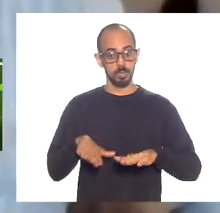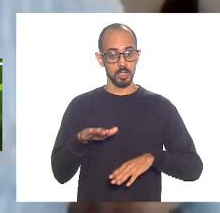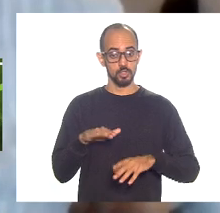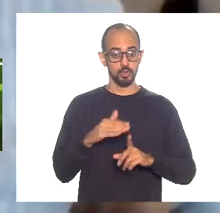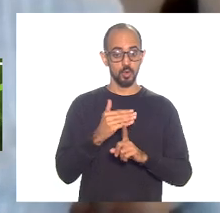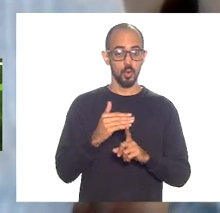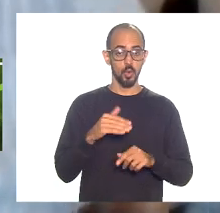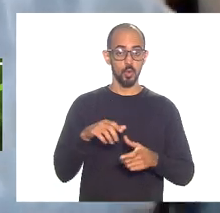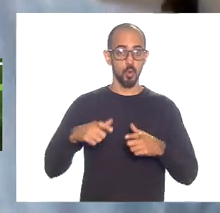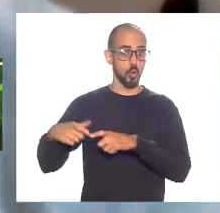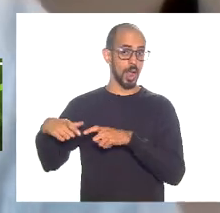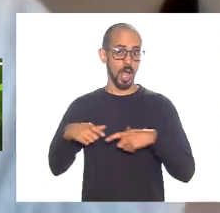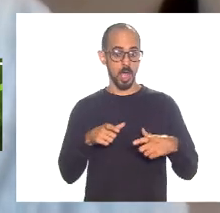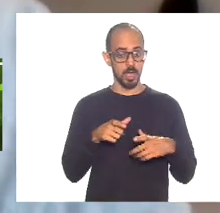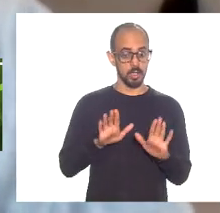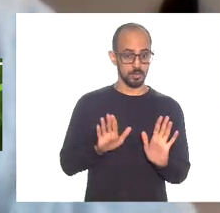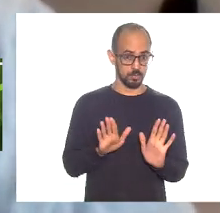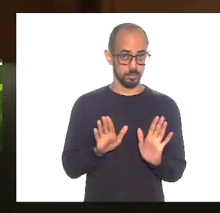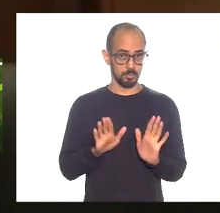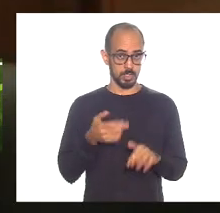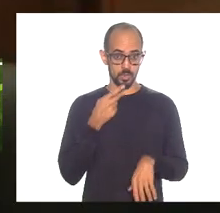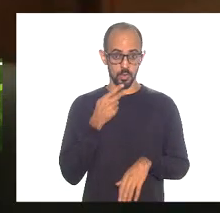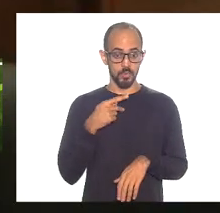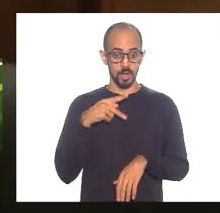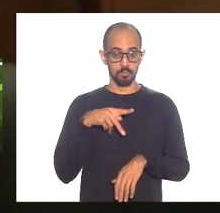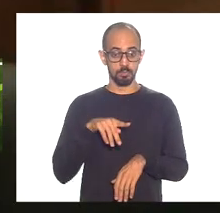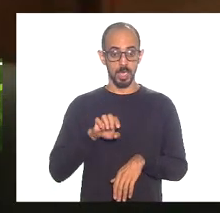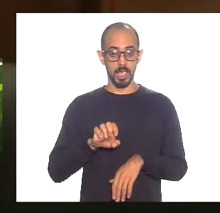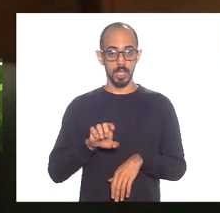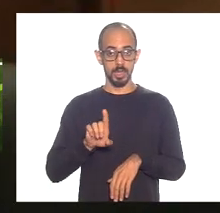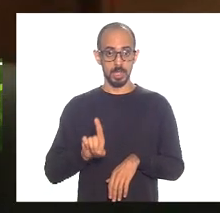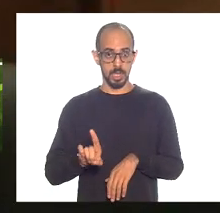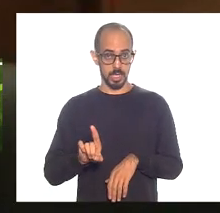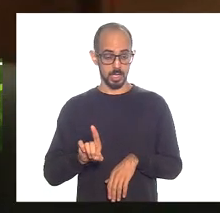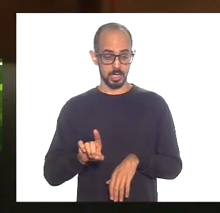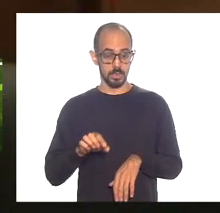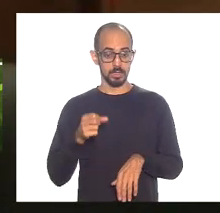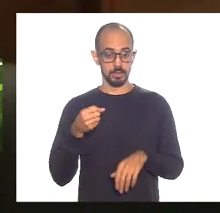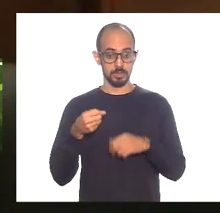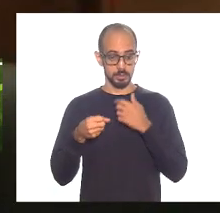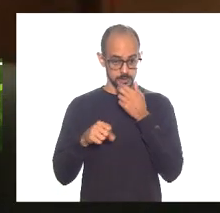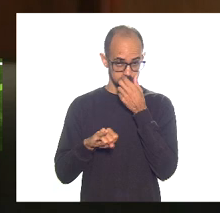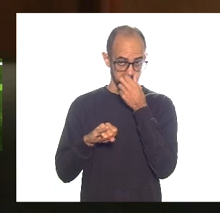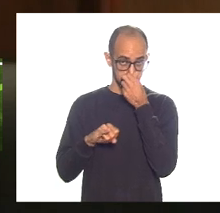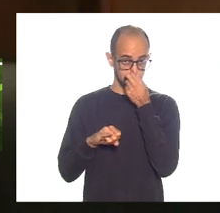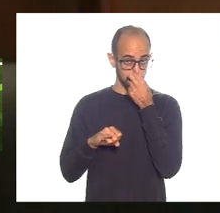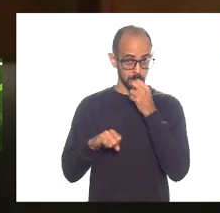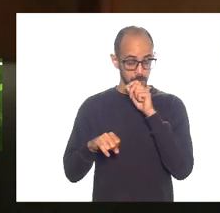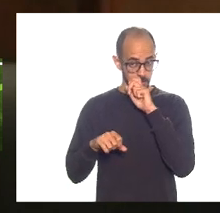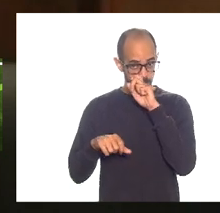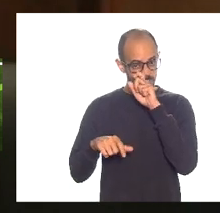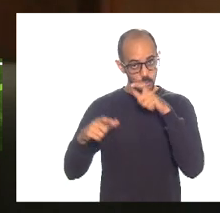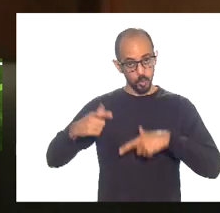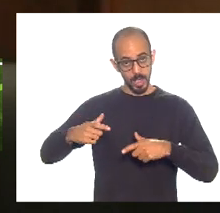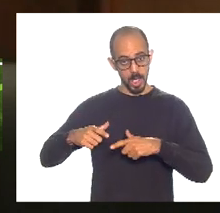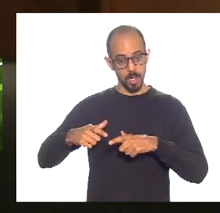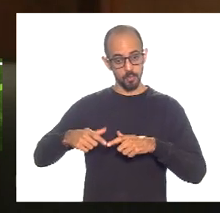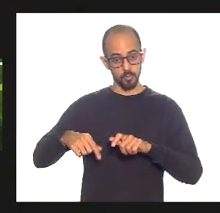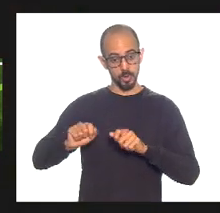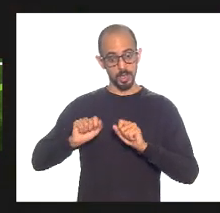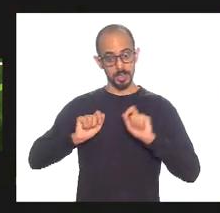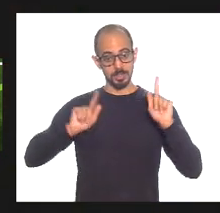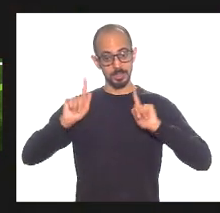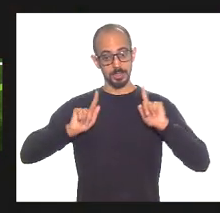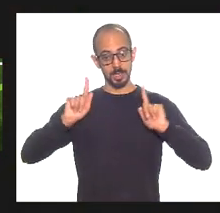aí, não, eu tô falando do P&D, se o campo foi licitado no Rio de Janeiro, se tem... Mas é isso que eu tô